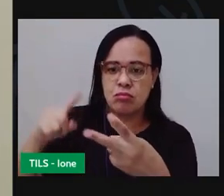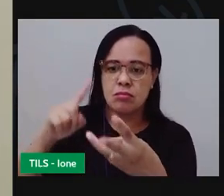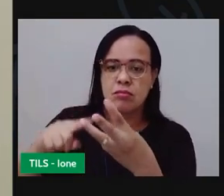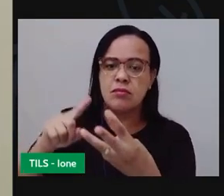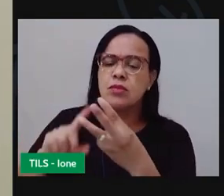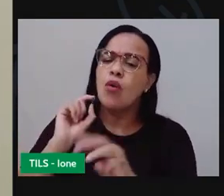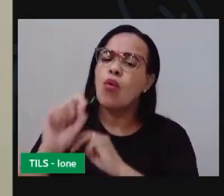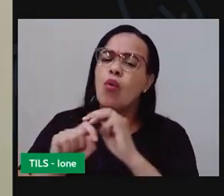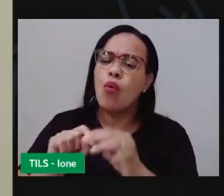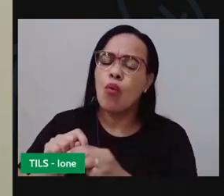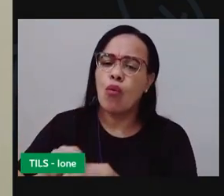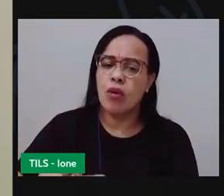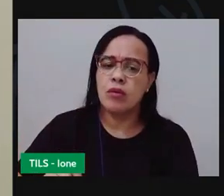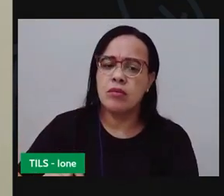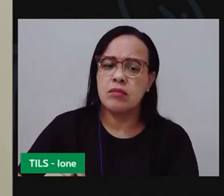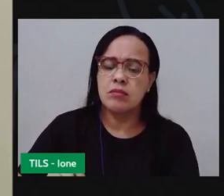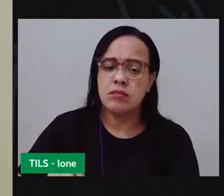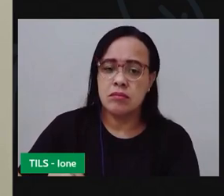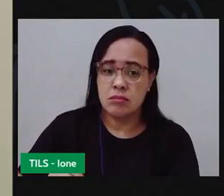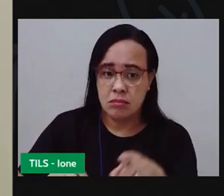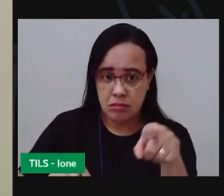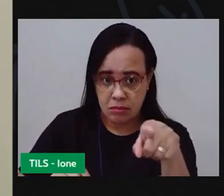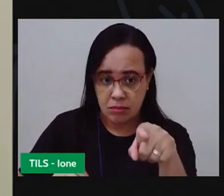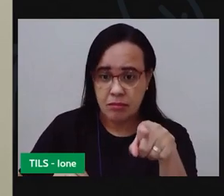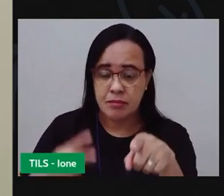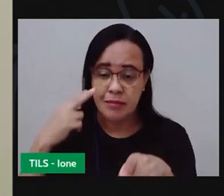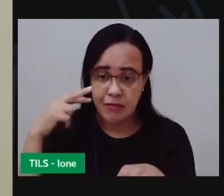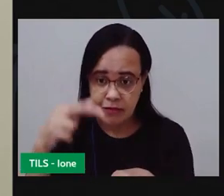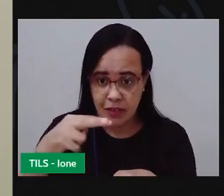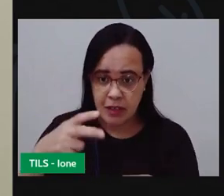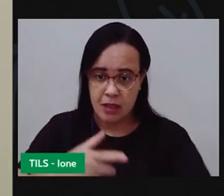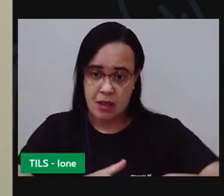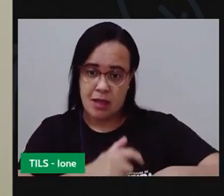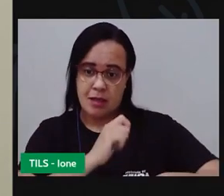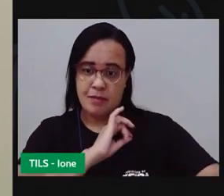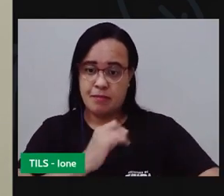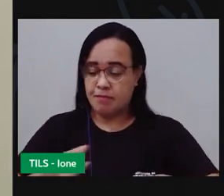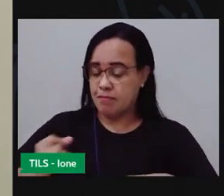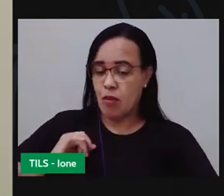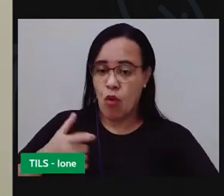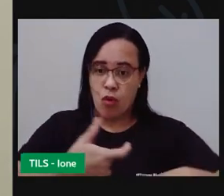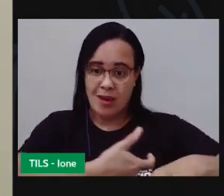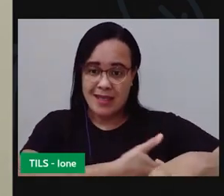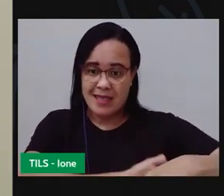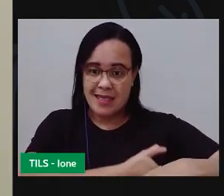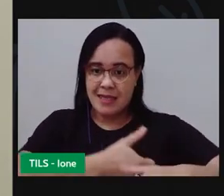desodorante, aerosol. Olha, é produzido com metal.